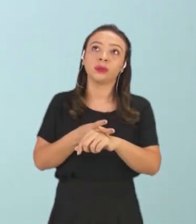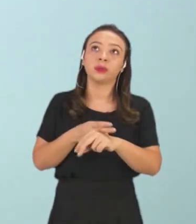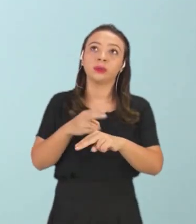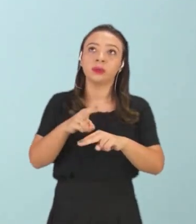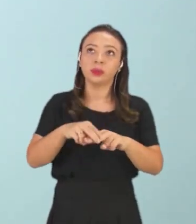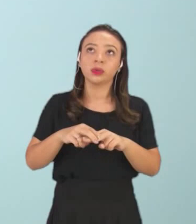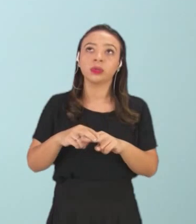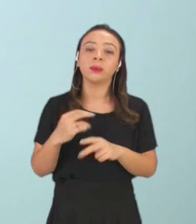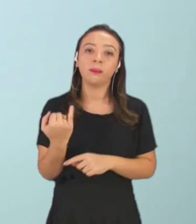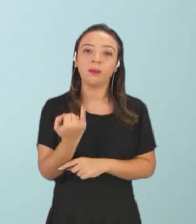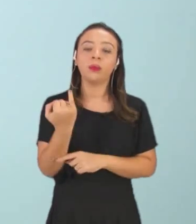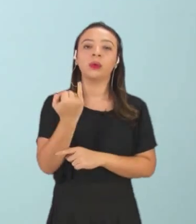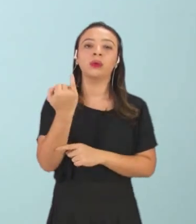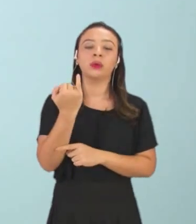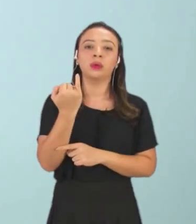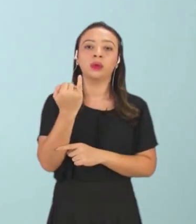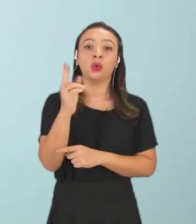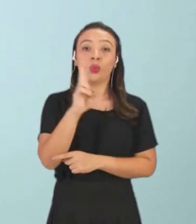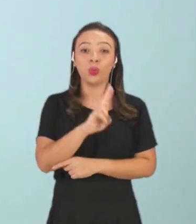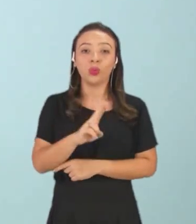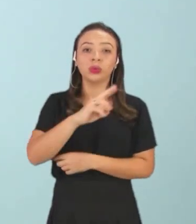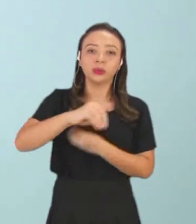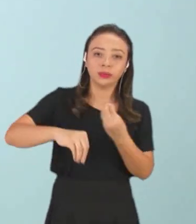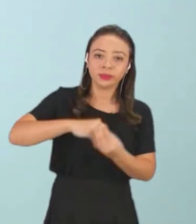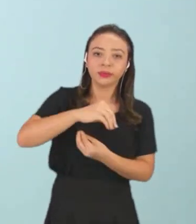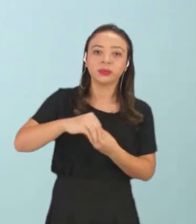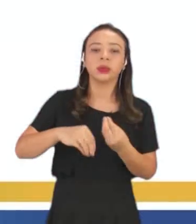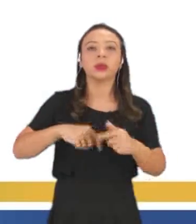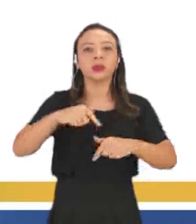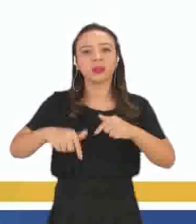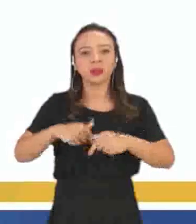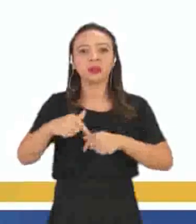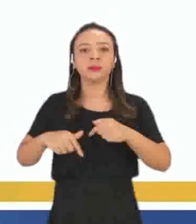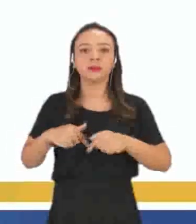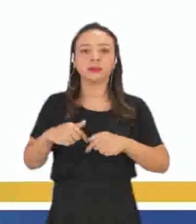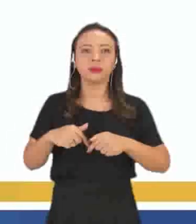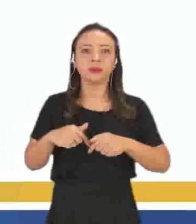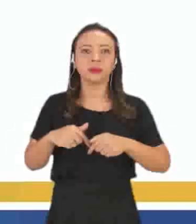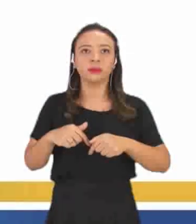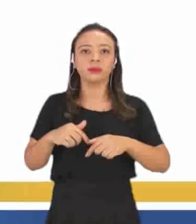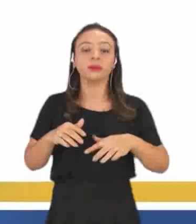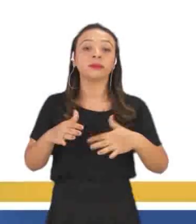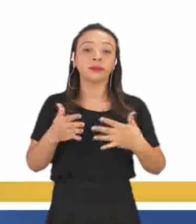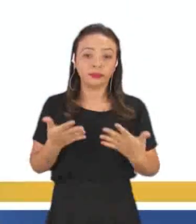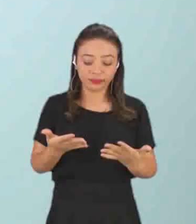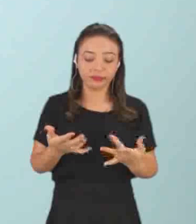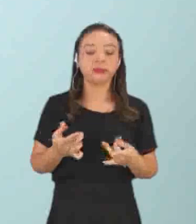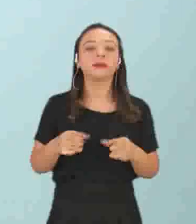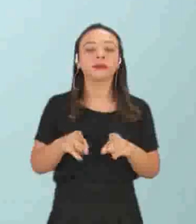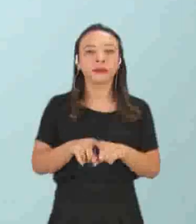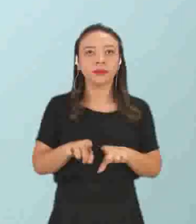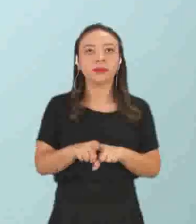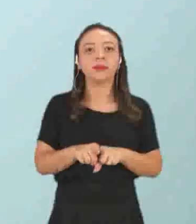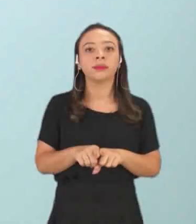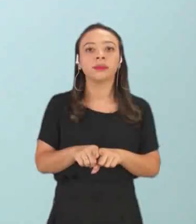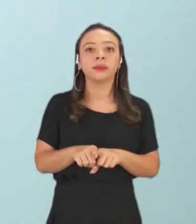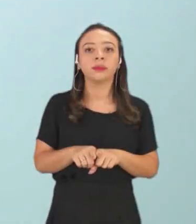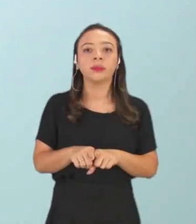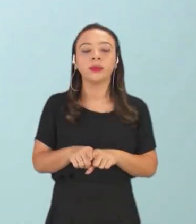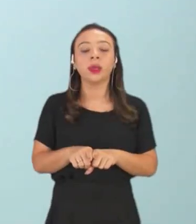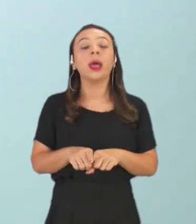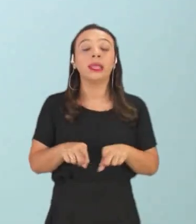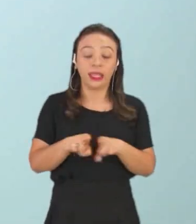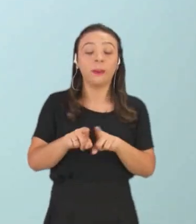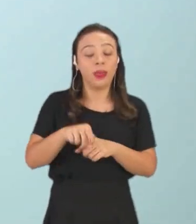importante ao manusear as substâncias, ok? E isso vale também, não somente para laboratório,